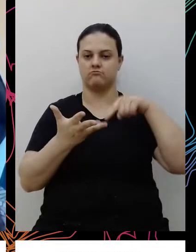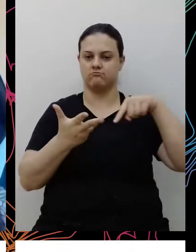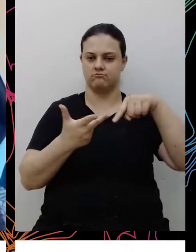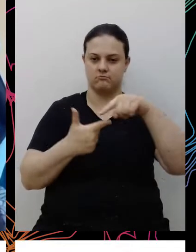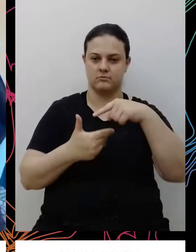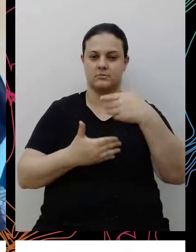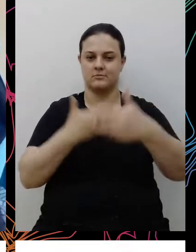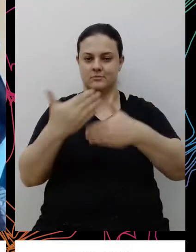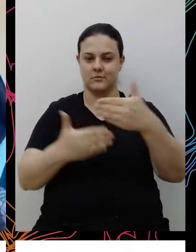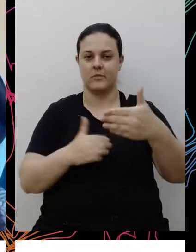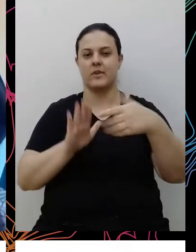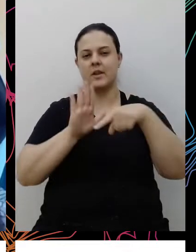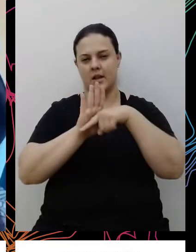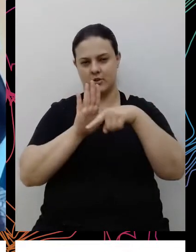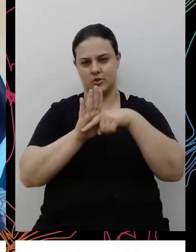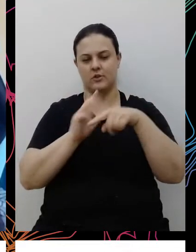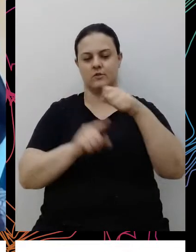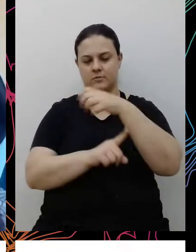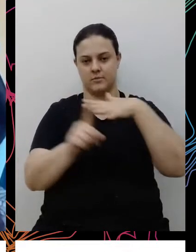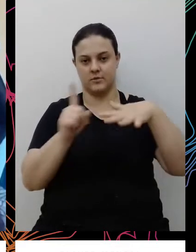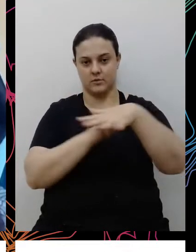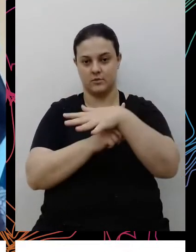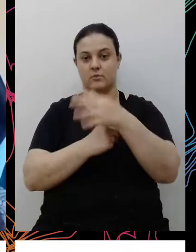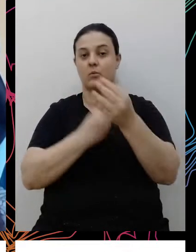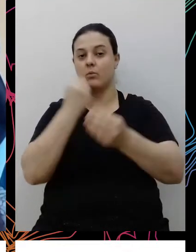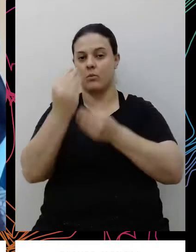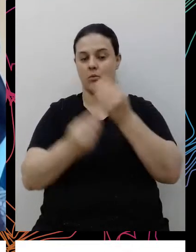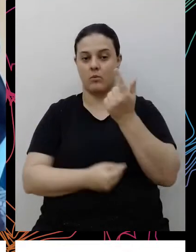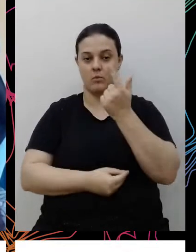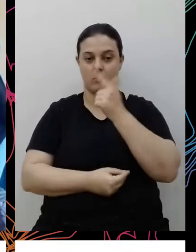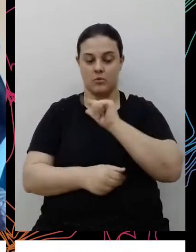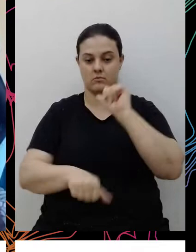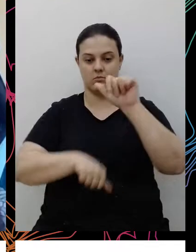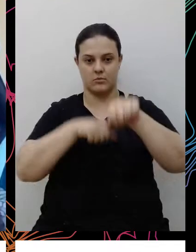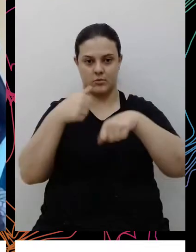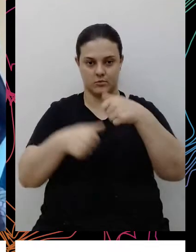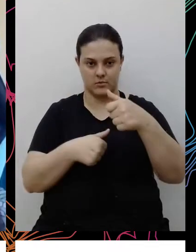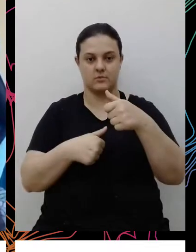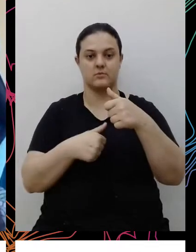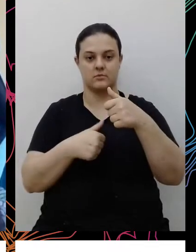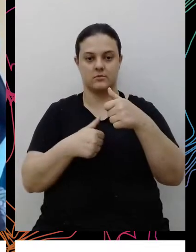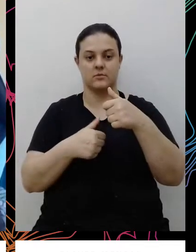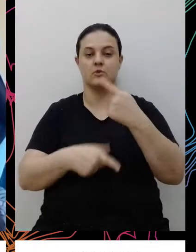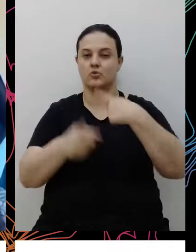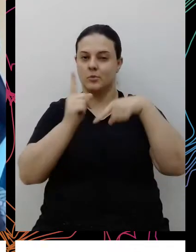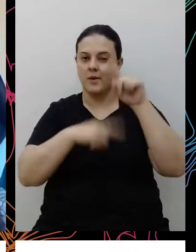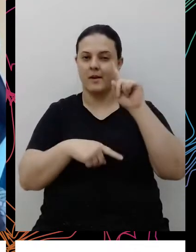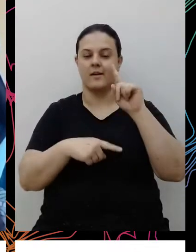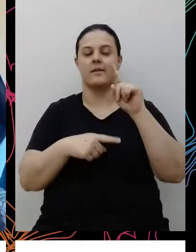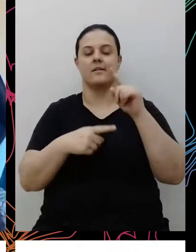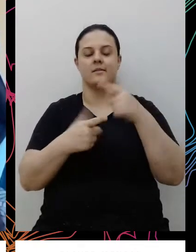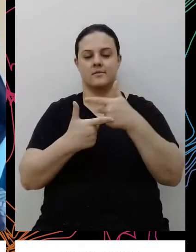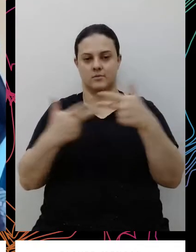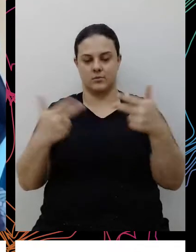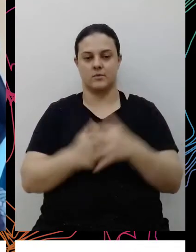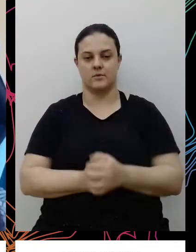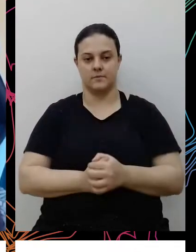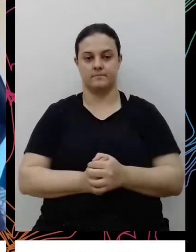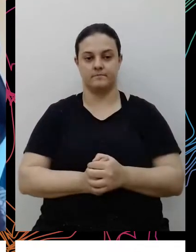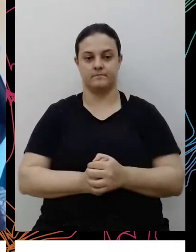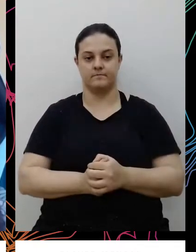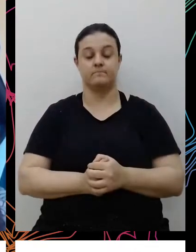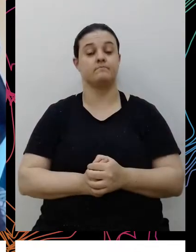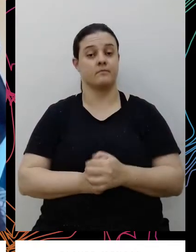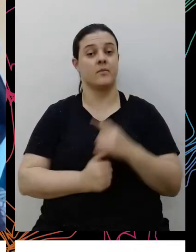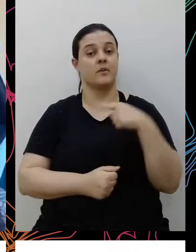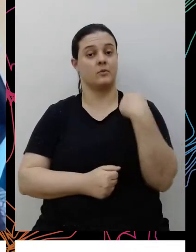negativas para a sociedade. Como que a gente faz para transformar isso, para superar essa questão. Nesse sentido, todos